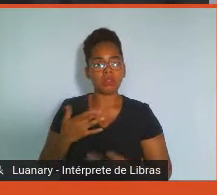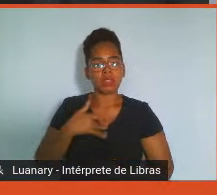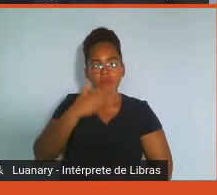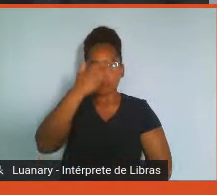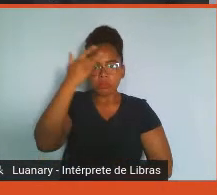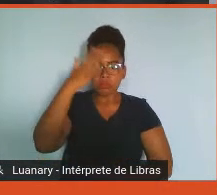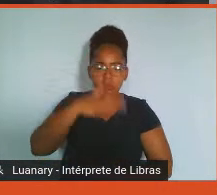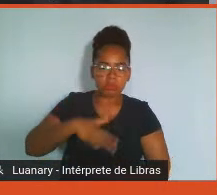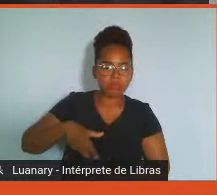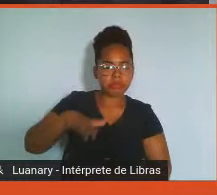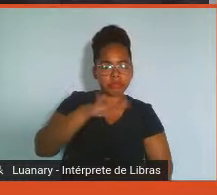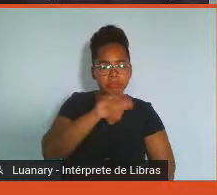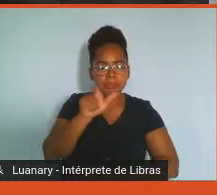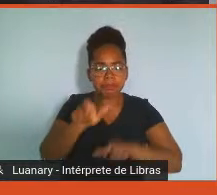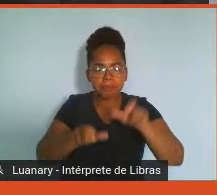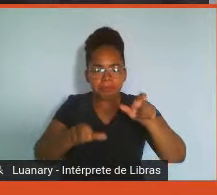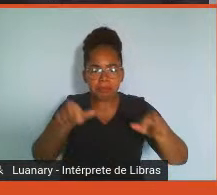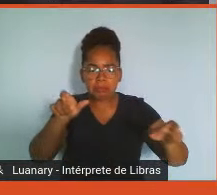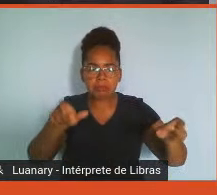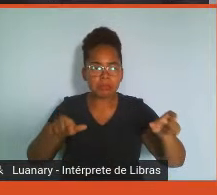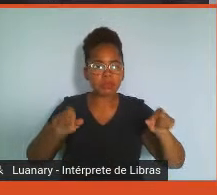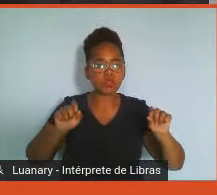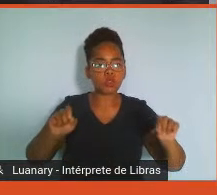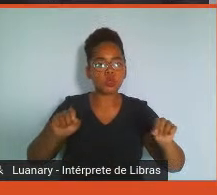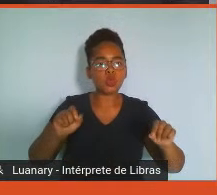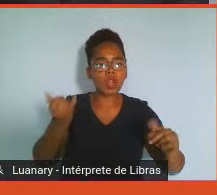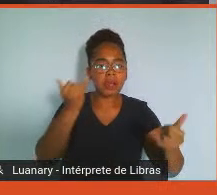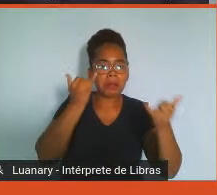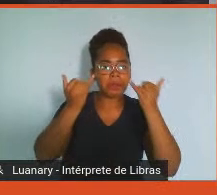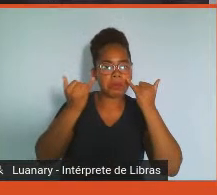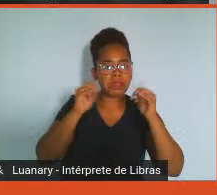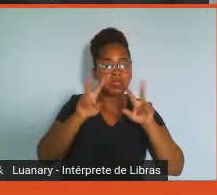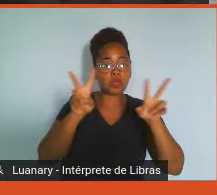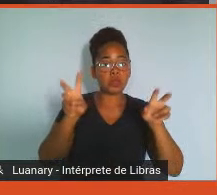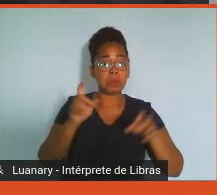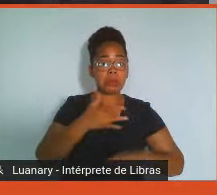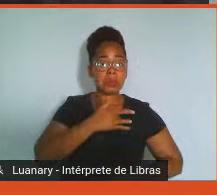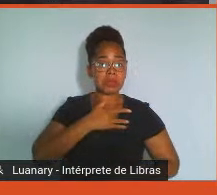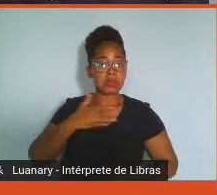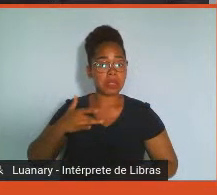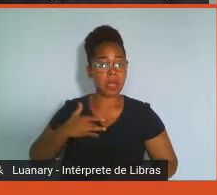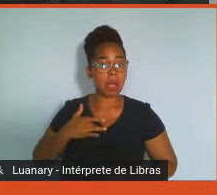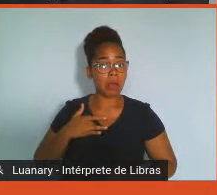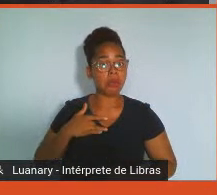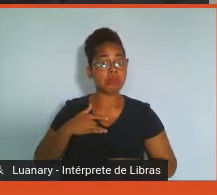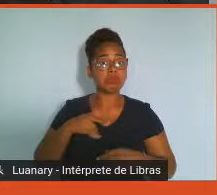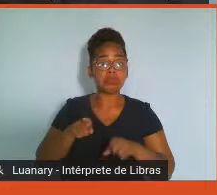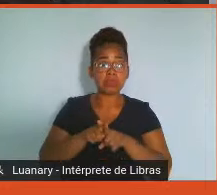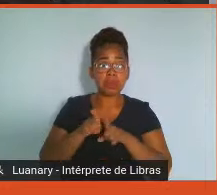temas sobre saúde, principalmente mental, emocional.